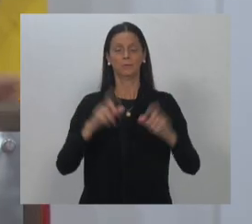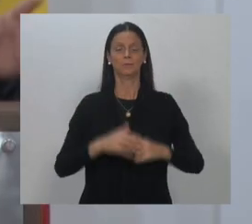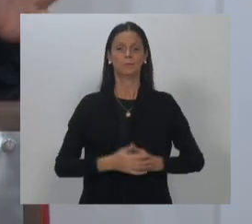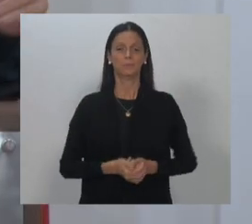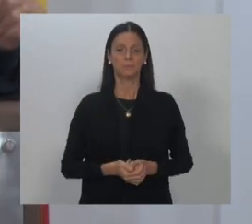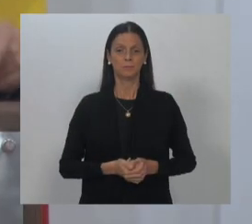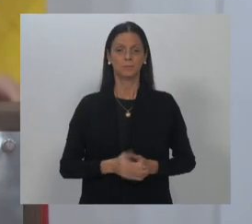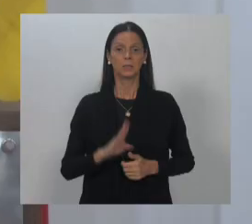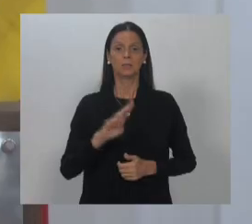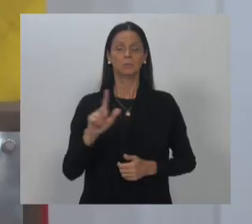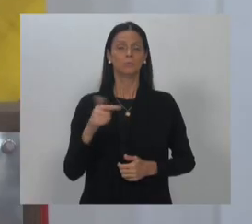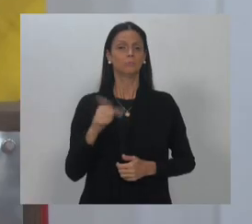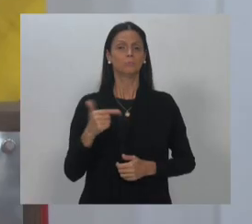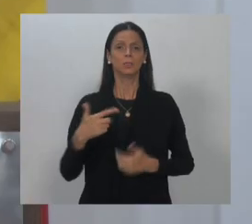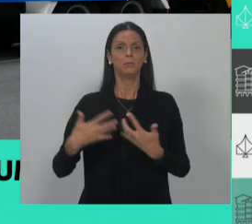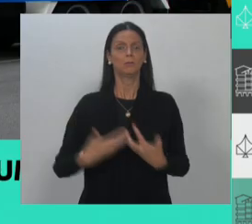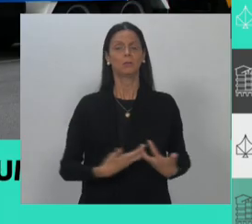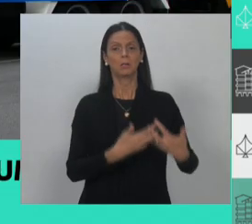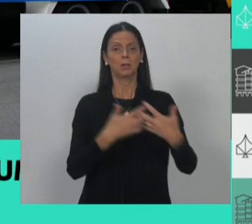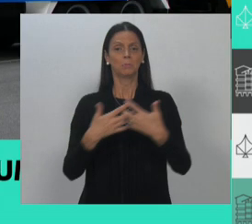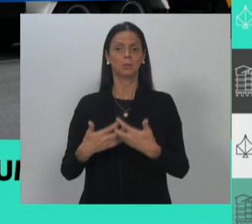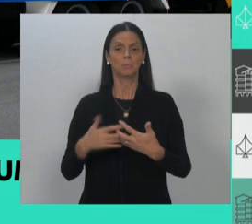É Blumenau, não tem mais caminhão Volma.